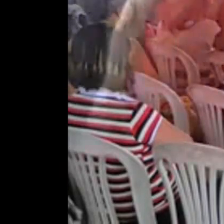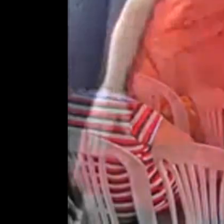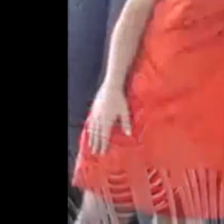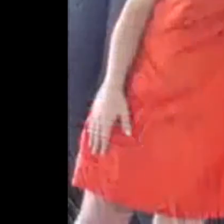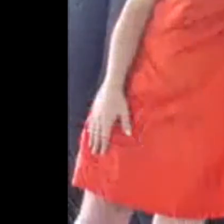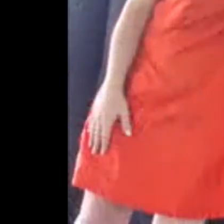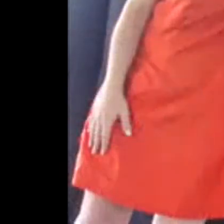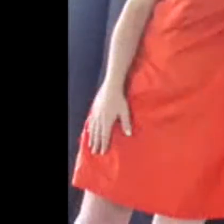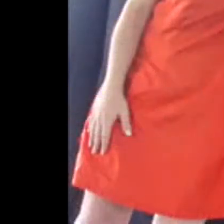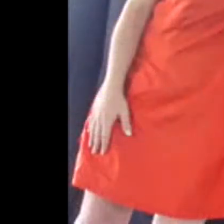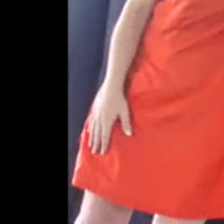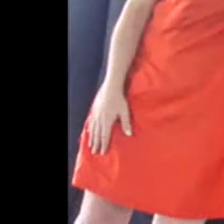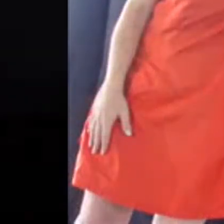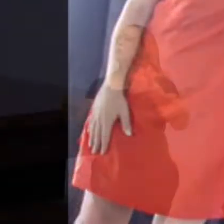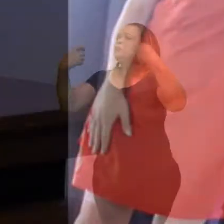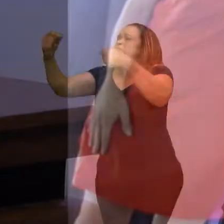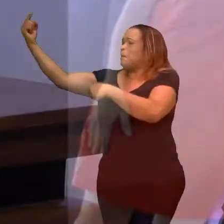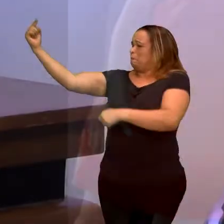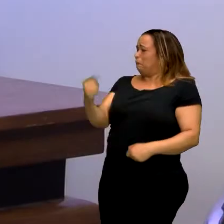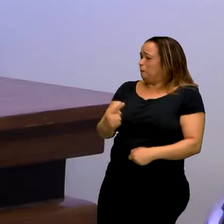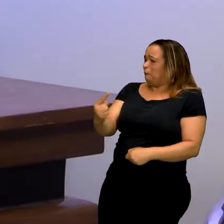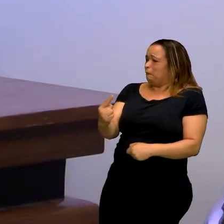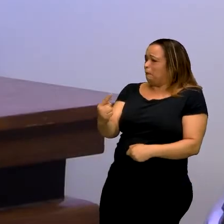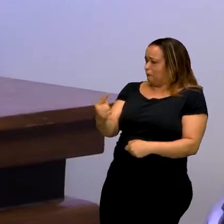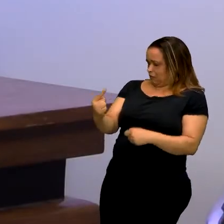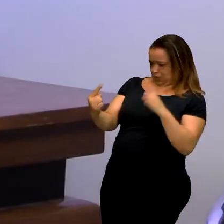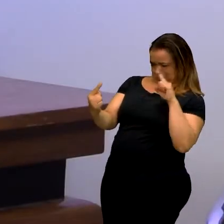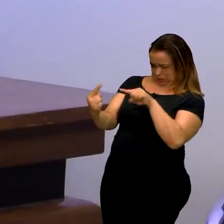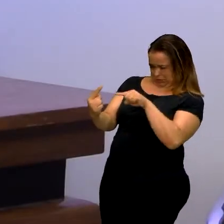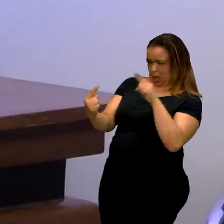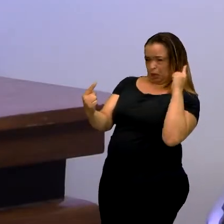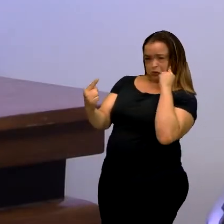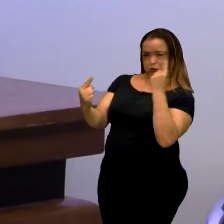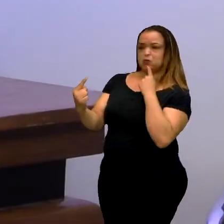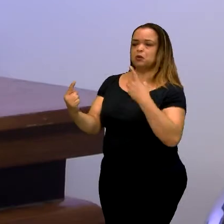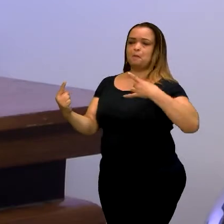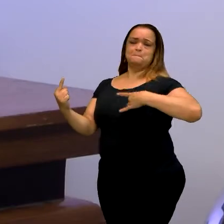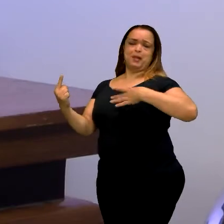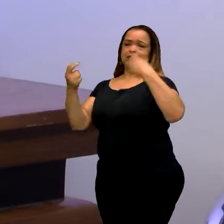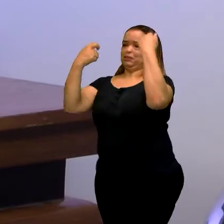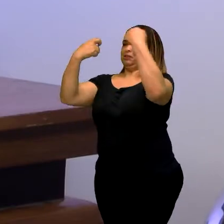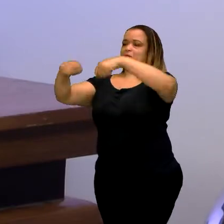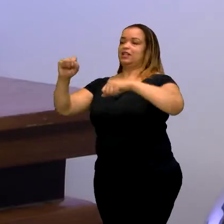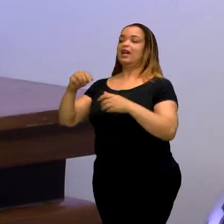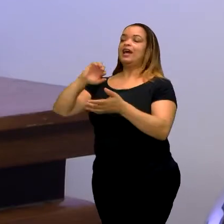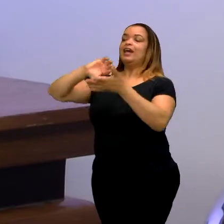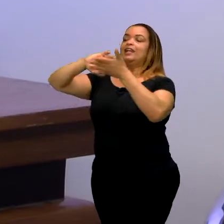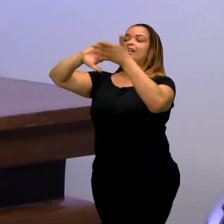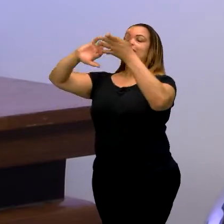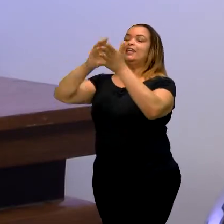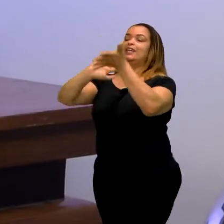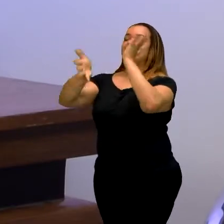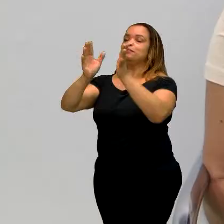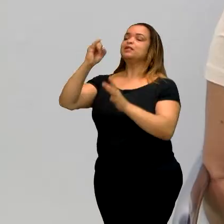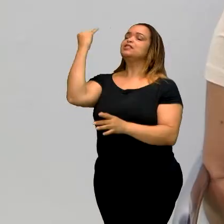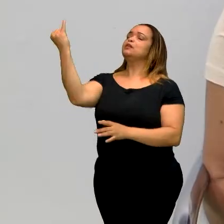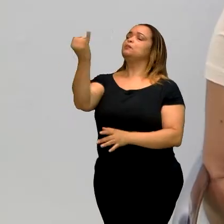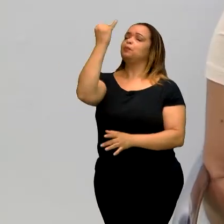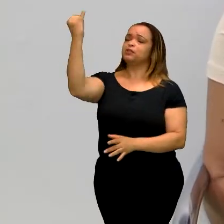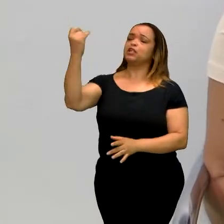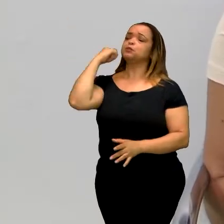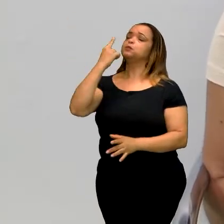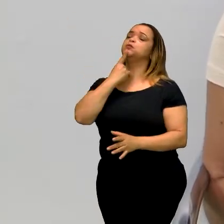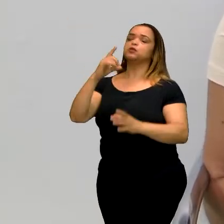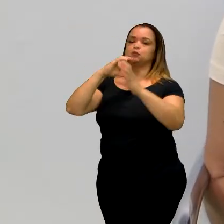não ter medo de aproximar da pessoa surda. Porque a Libras é muito importante para nós, da pessoa surda. E quem quiser